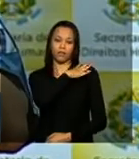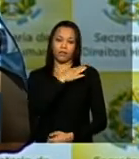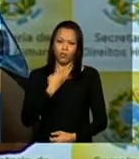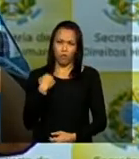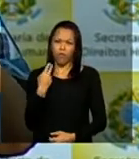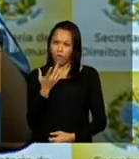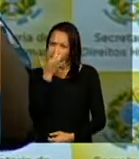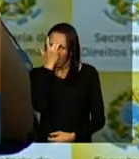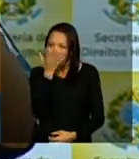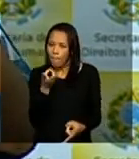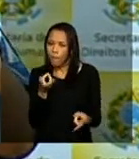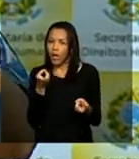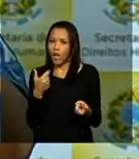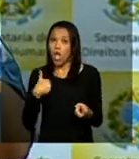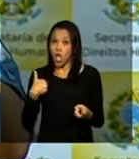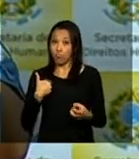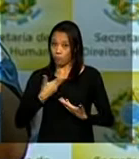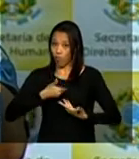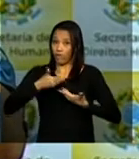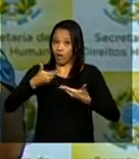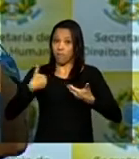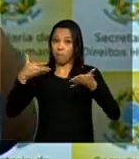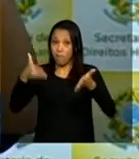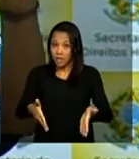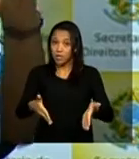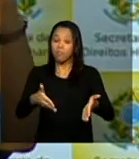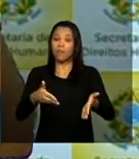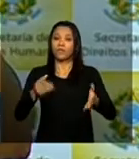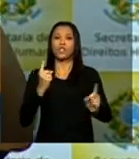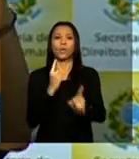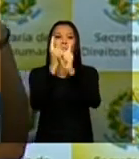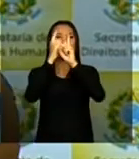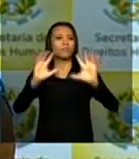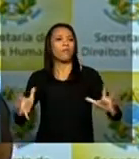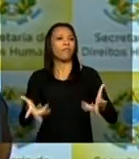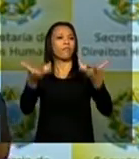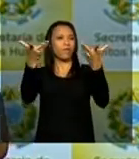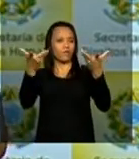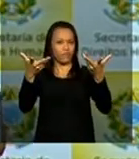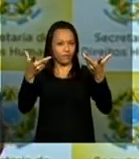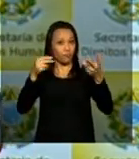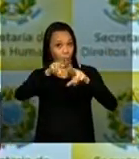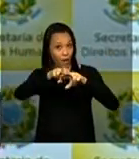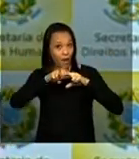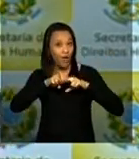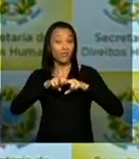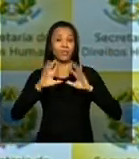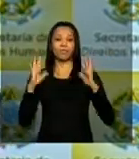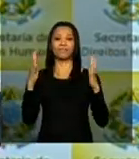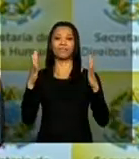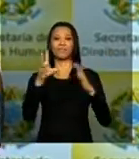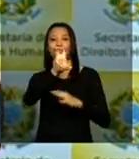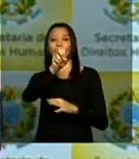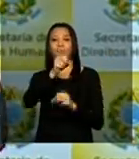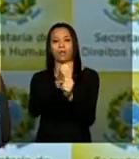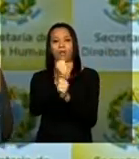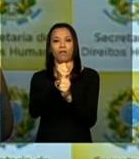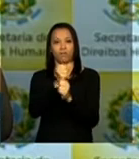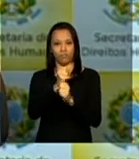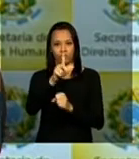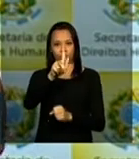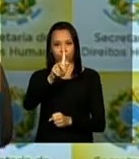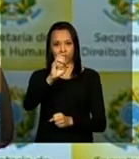perceptível participei de algumas atividades relacionadas a esses 50 anos e era muito